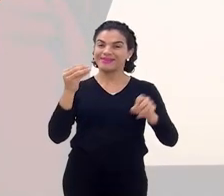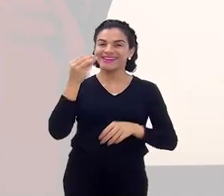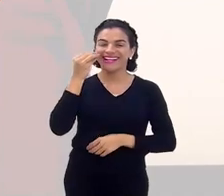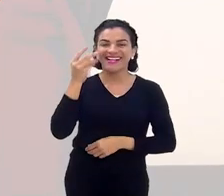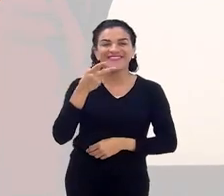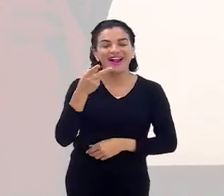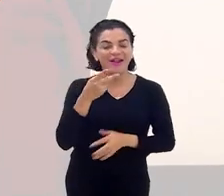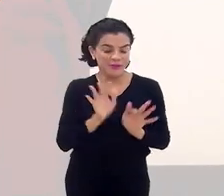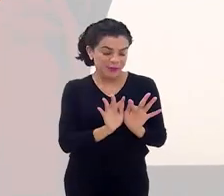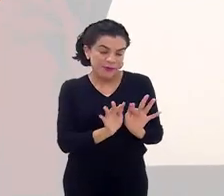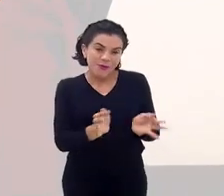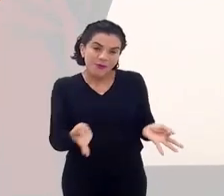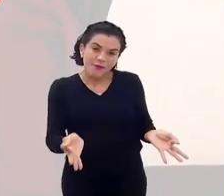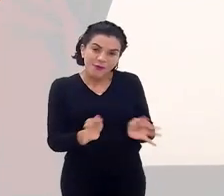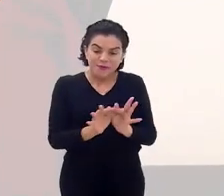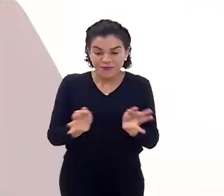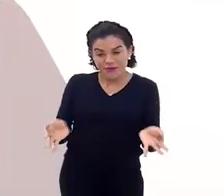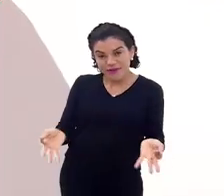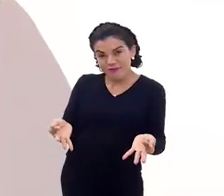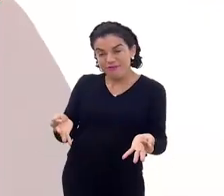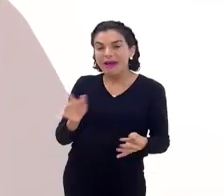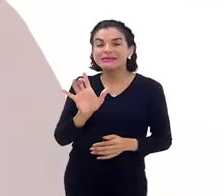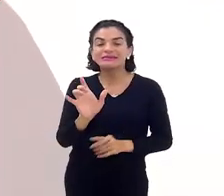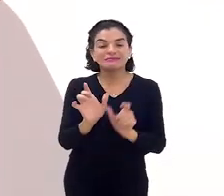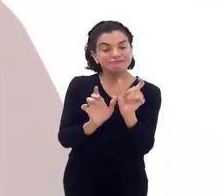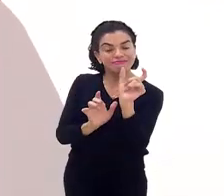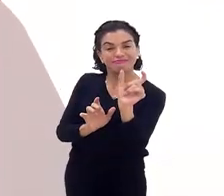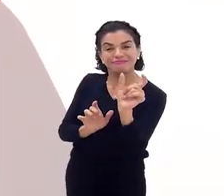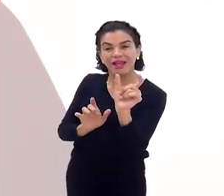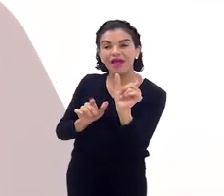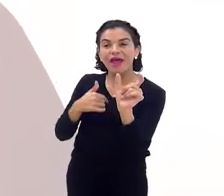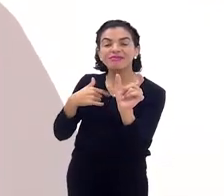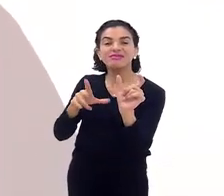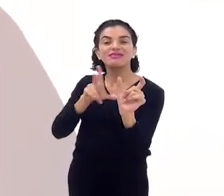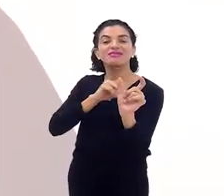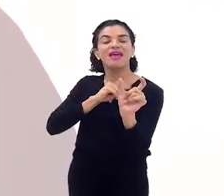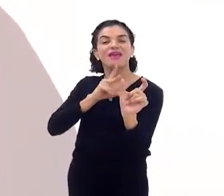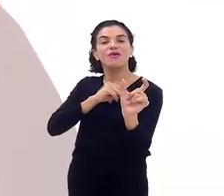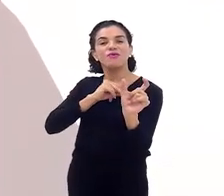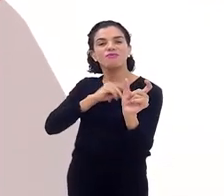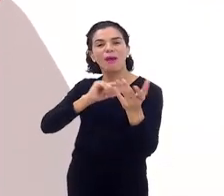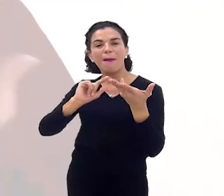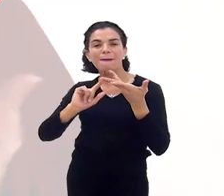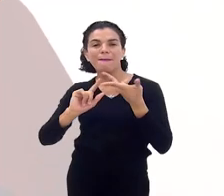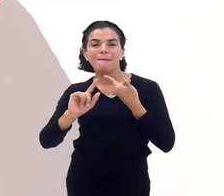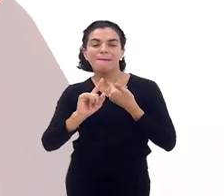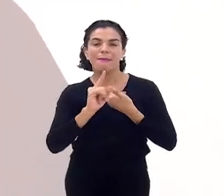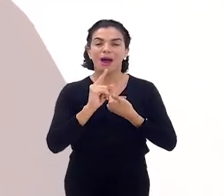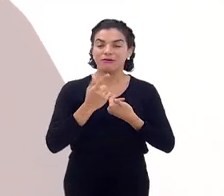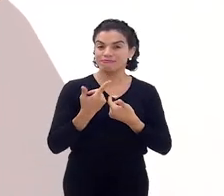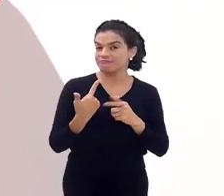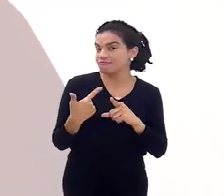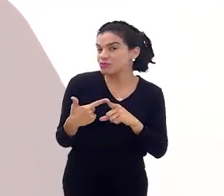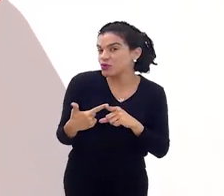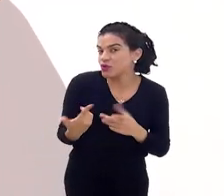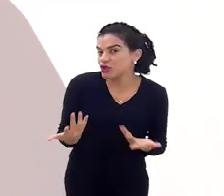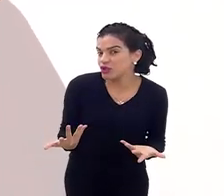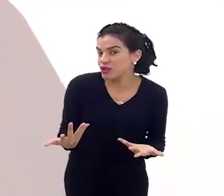humildade, mas também o venerável, é porque a gente tem votos. Então, é venerável por